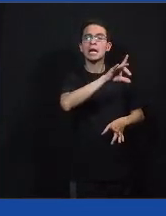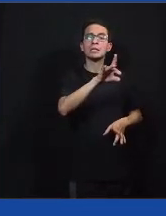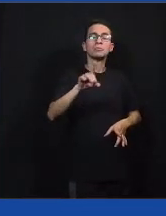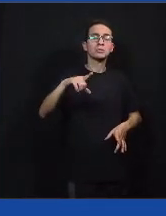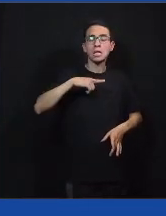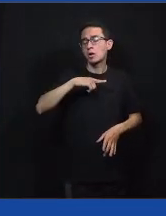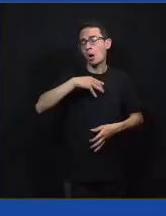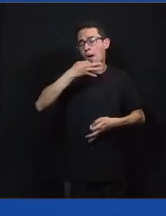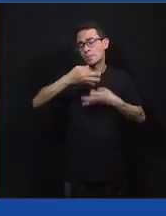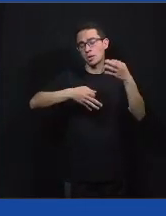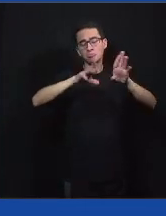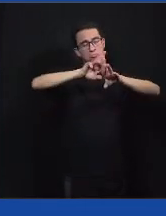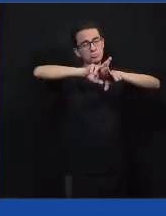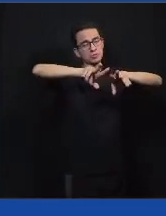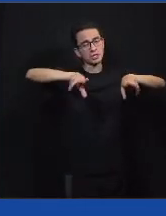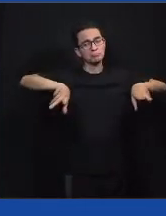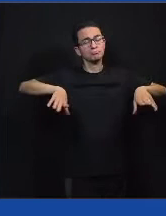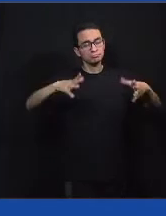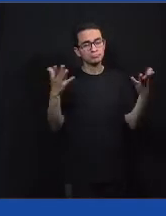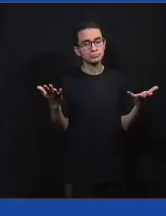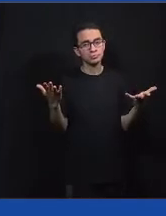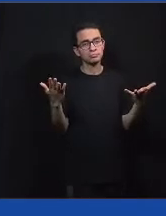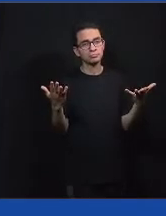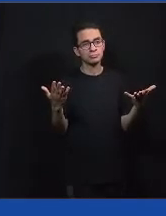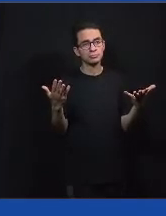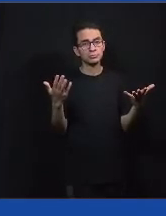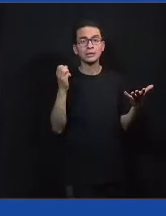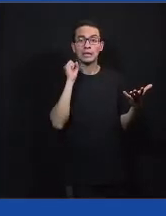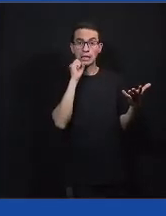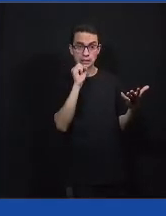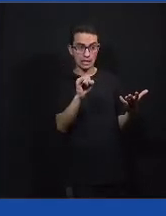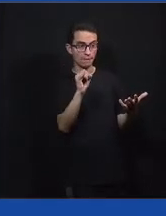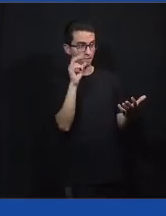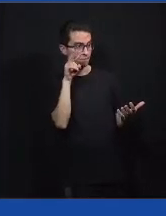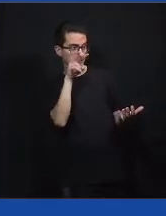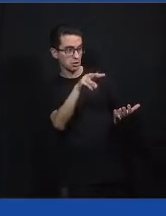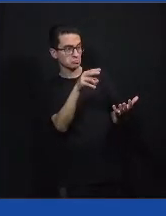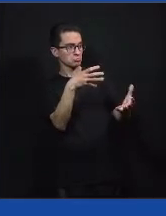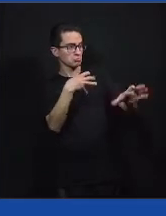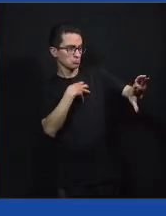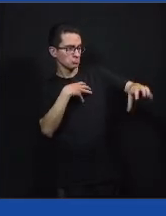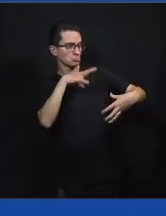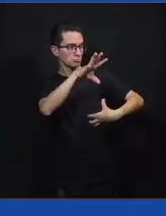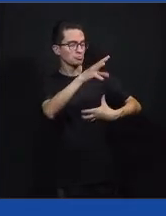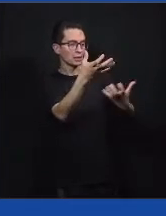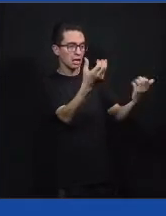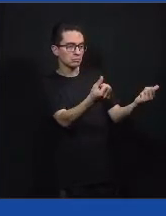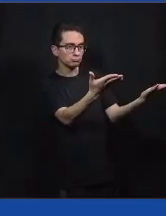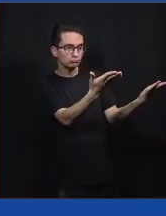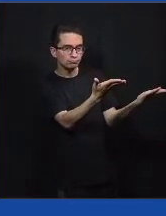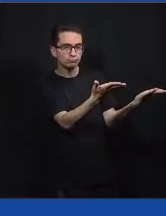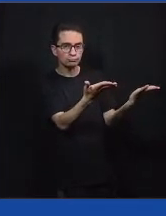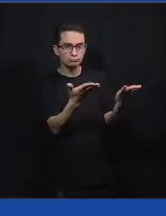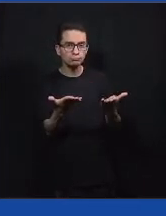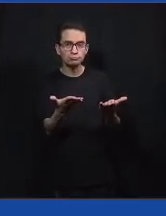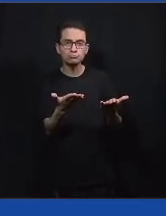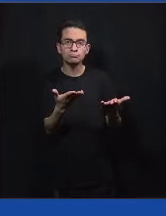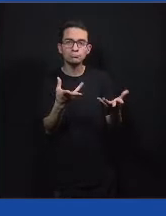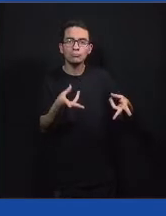E aí, esse acolhimento, ele necessita desse respeito para poder observar e